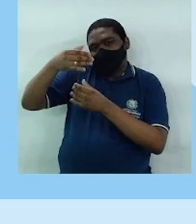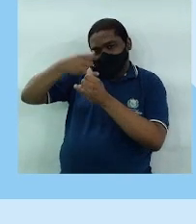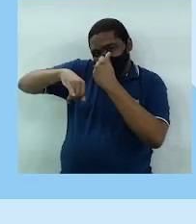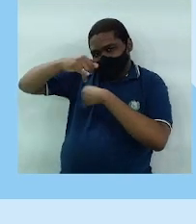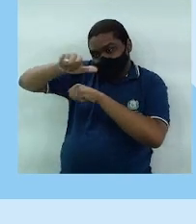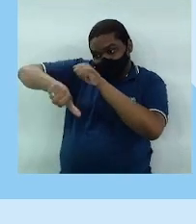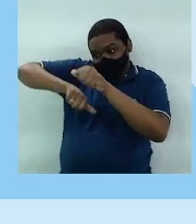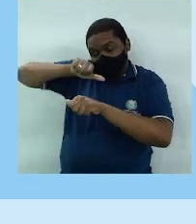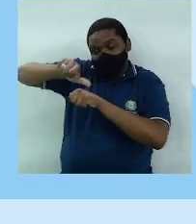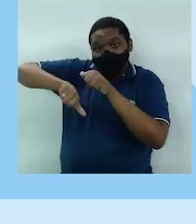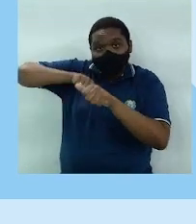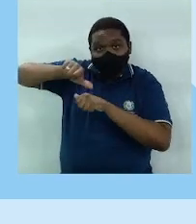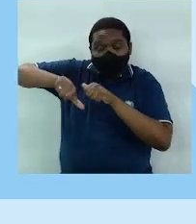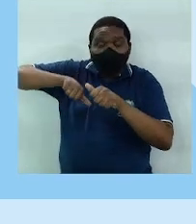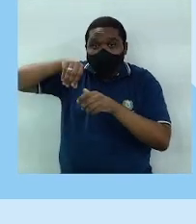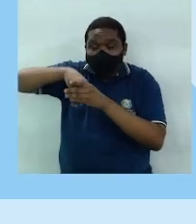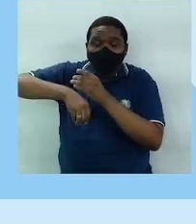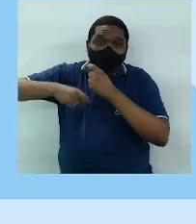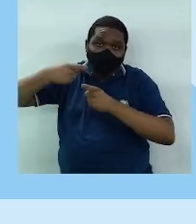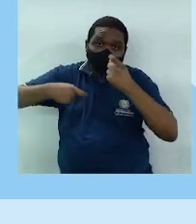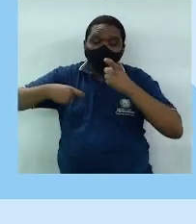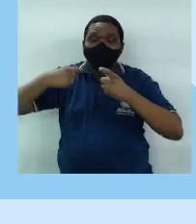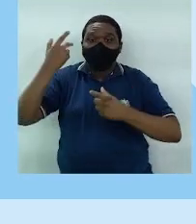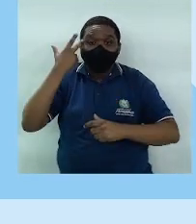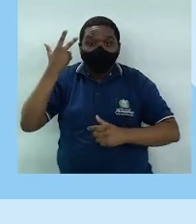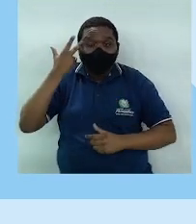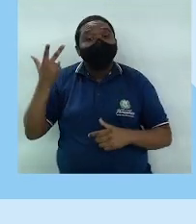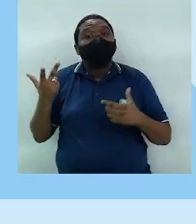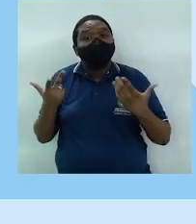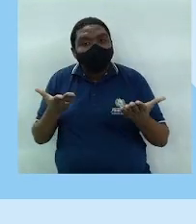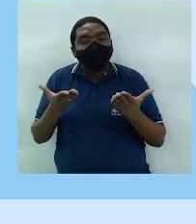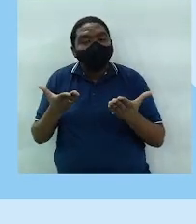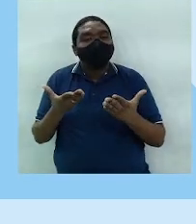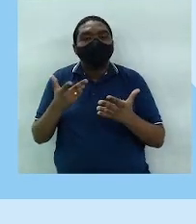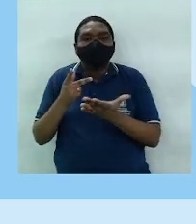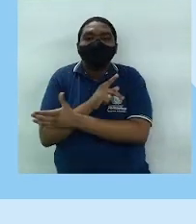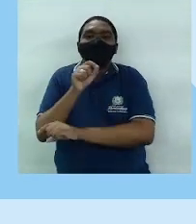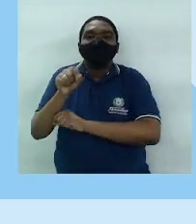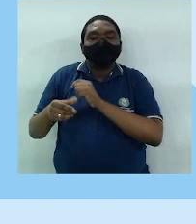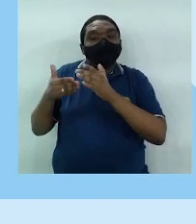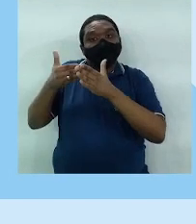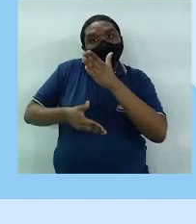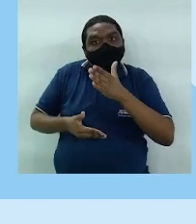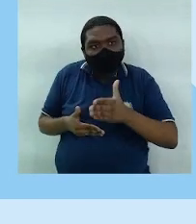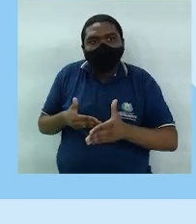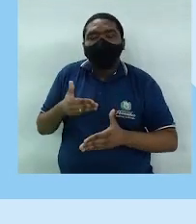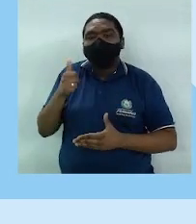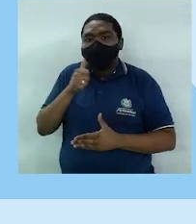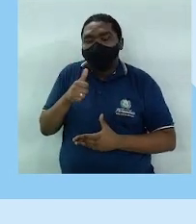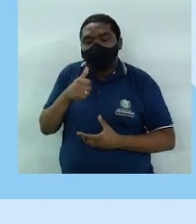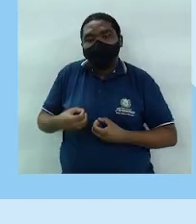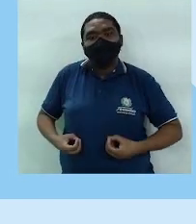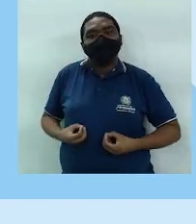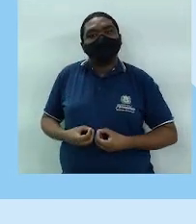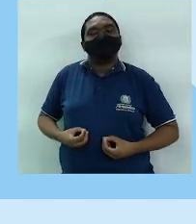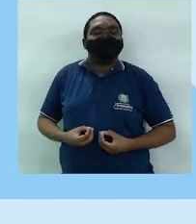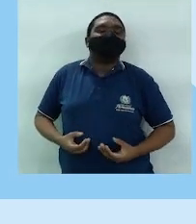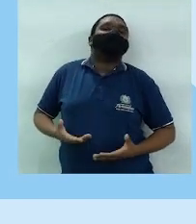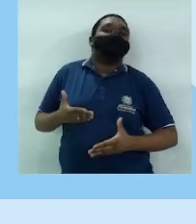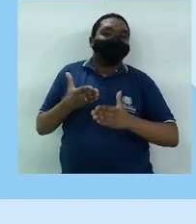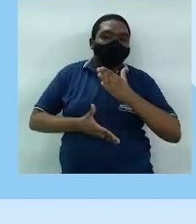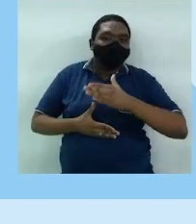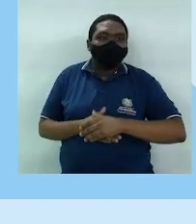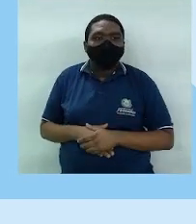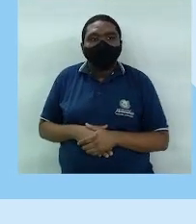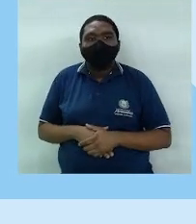alteram o ciclo sexual normal e, desta forma, impedem a ovulação. Ocorrem entradas